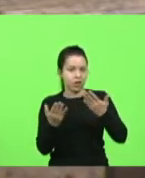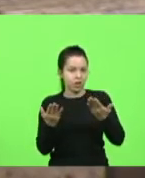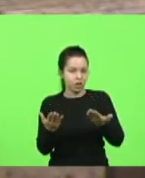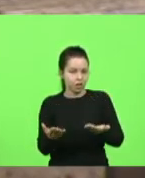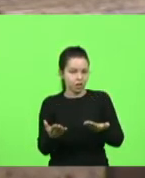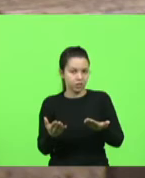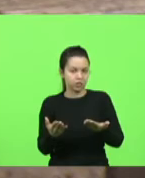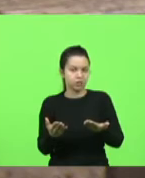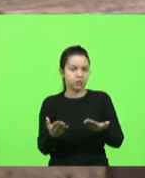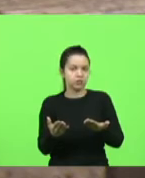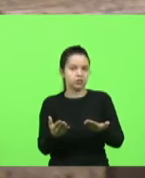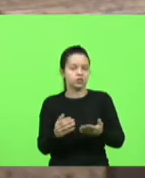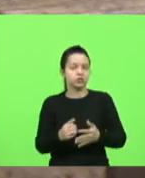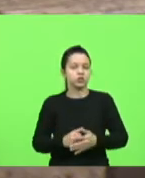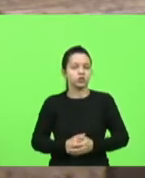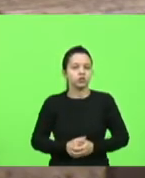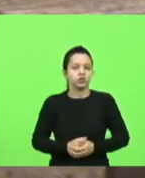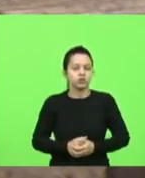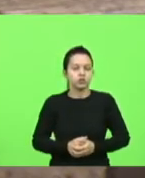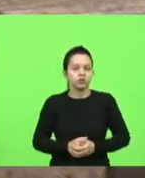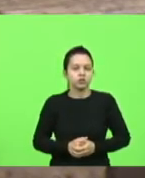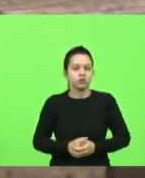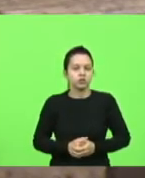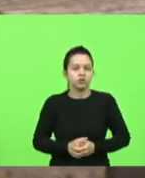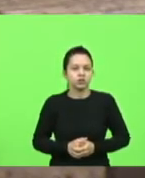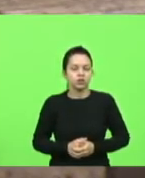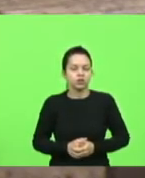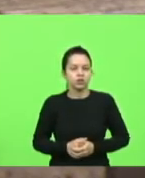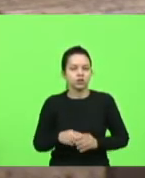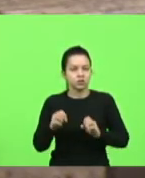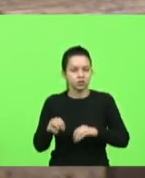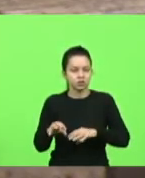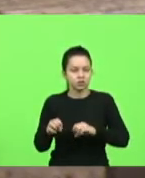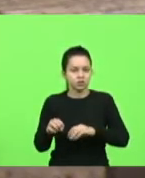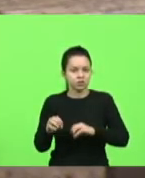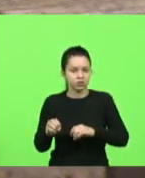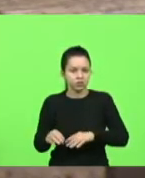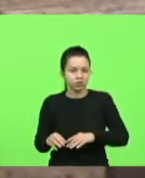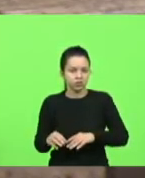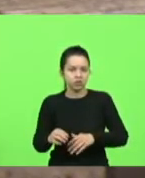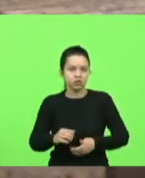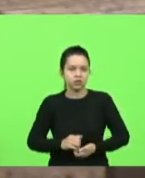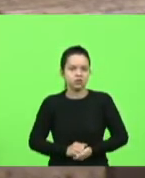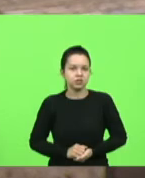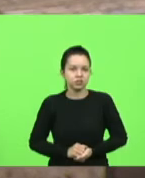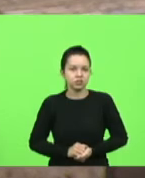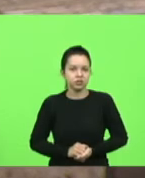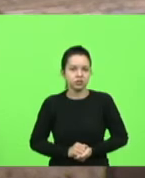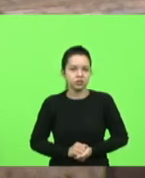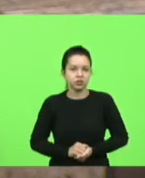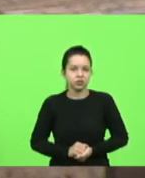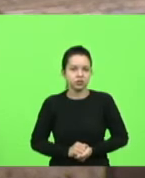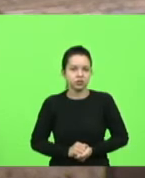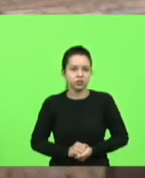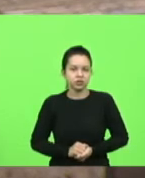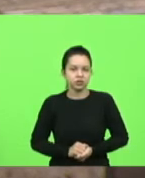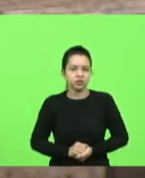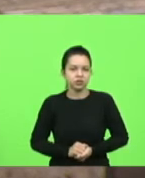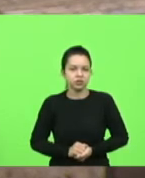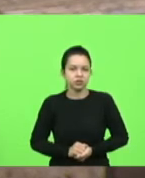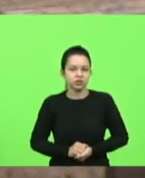está usando seus meios para doutrinar os alunos então tenho